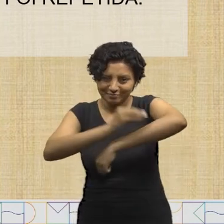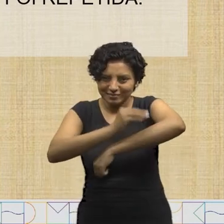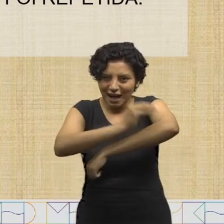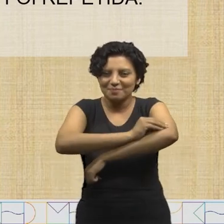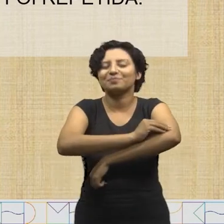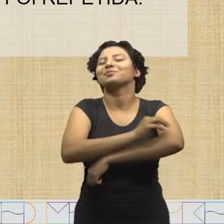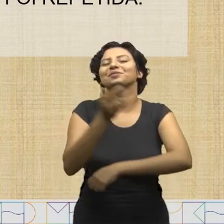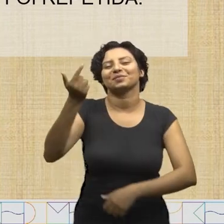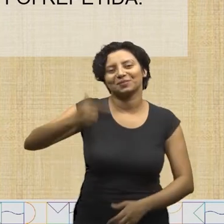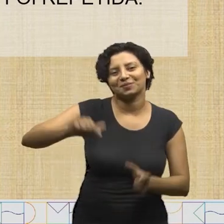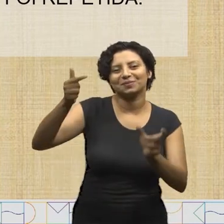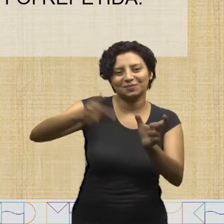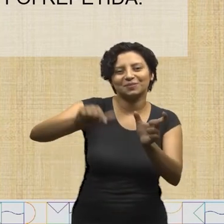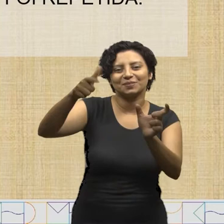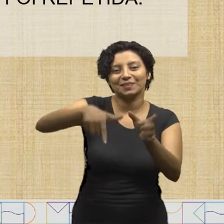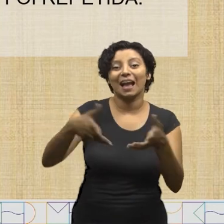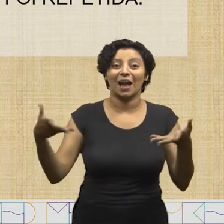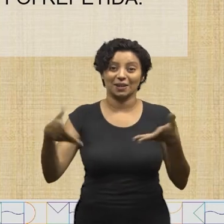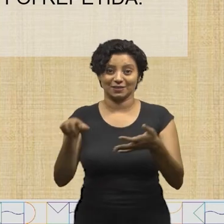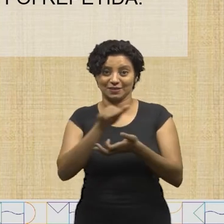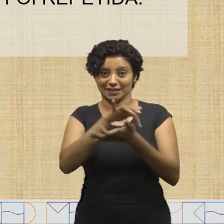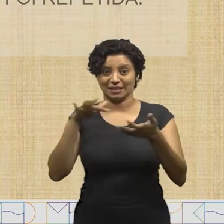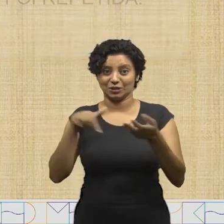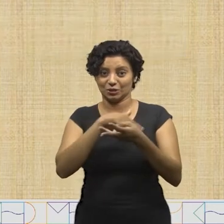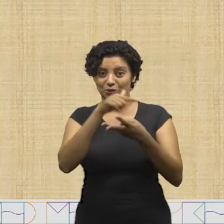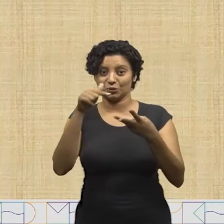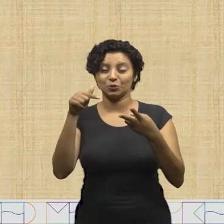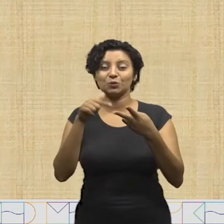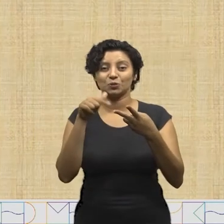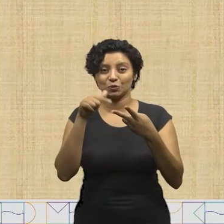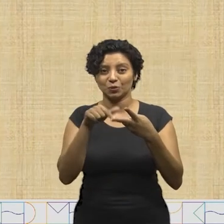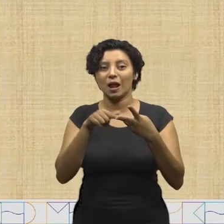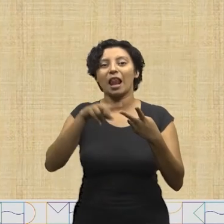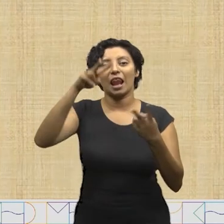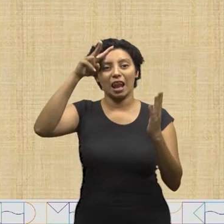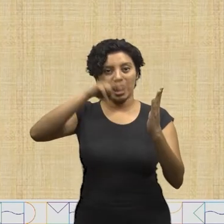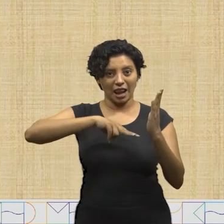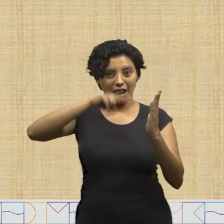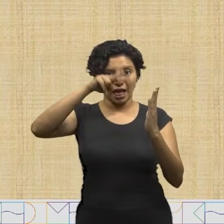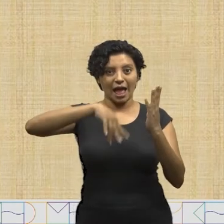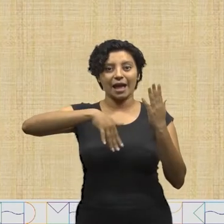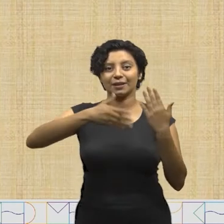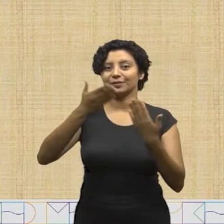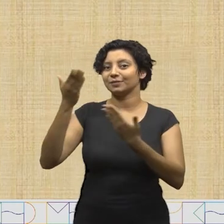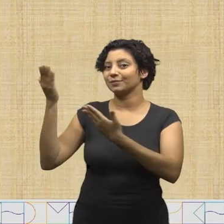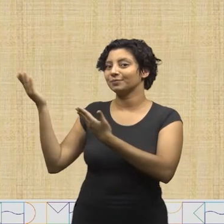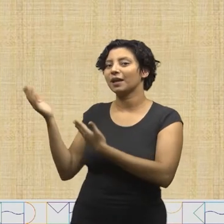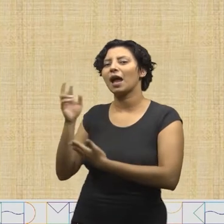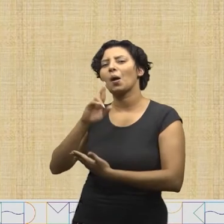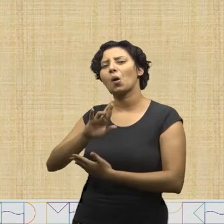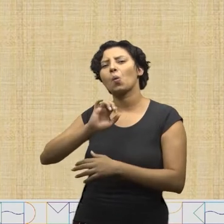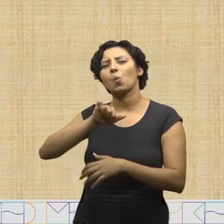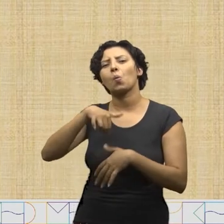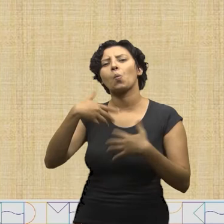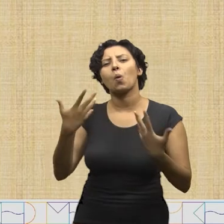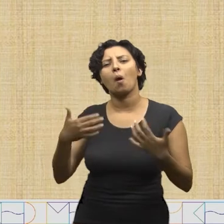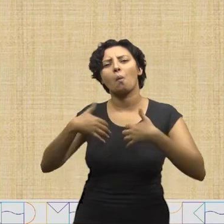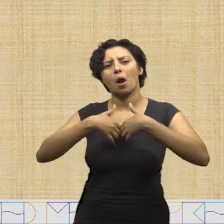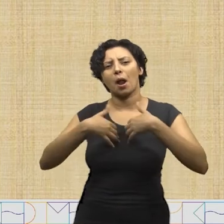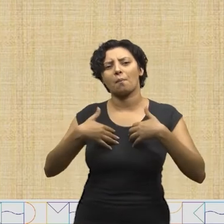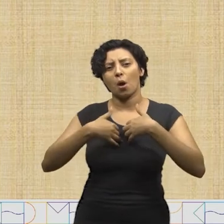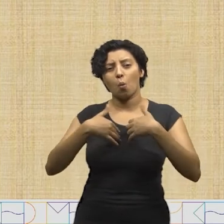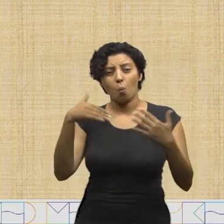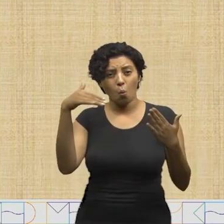repetida. Vamos agora para a atividade 2. Leia a par linda abaixo e responda.